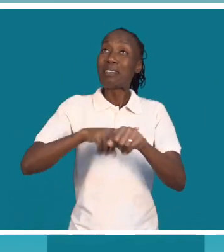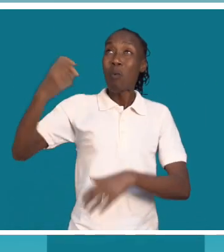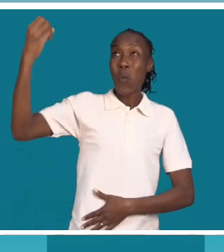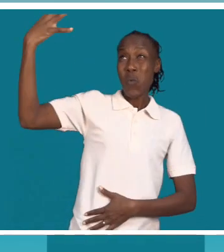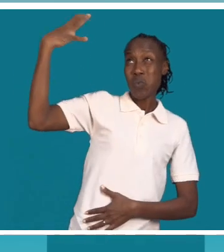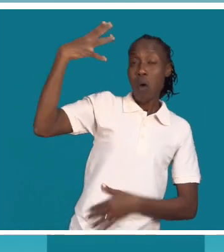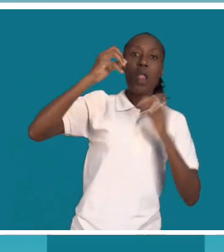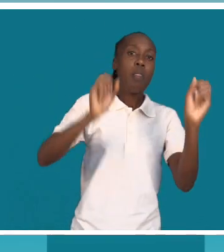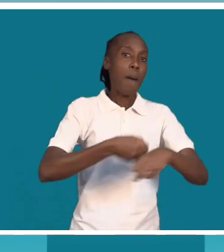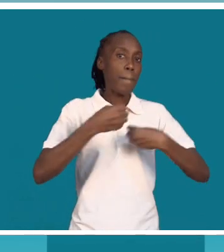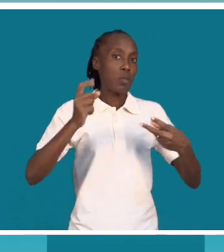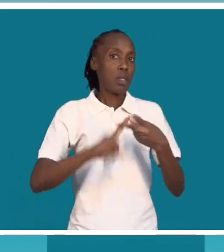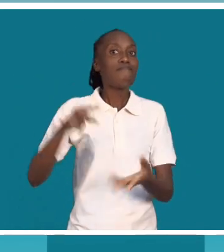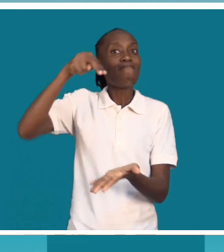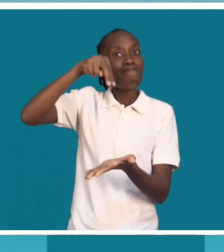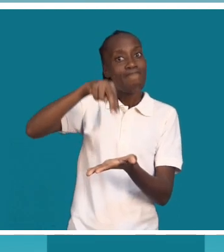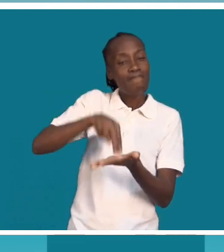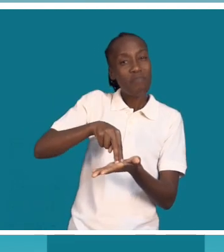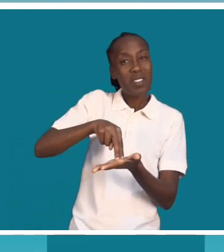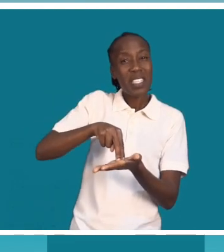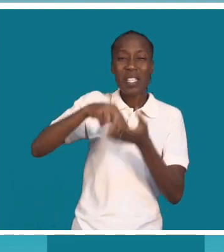muito tempo parado por minha prótese, verdade.